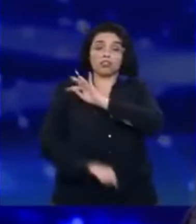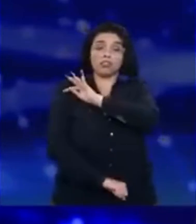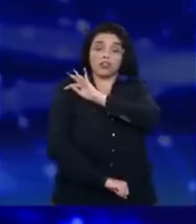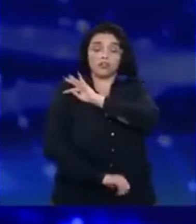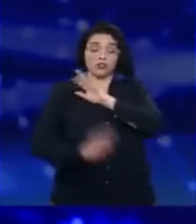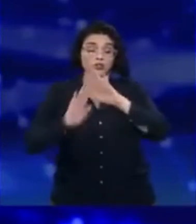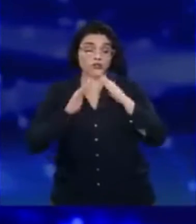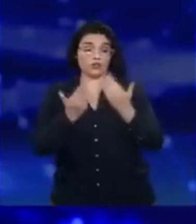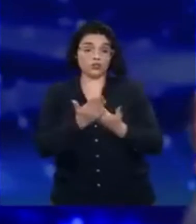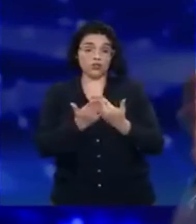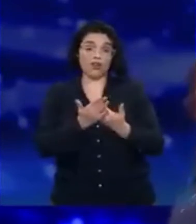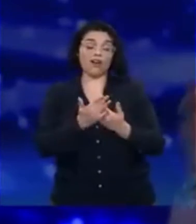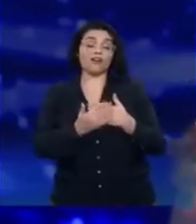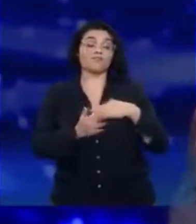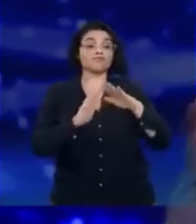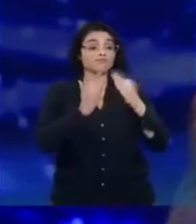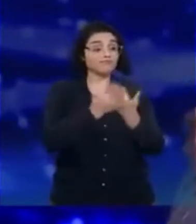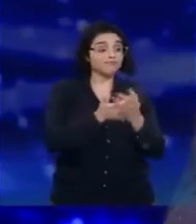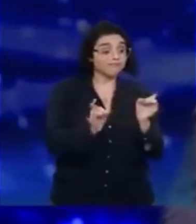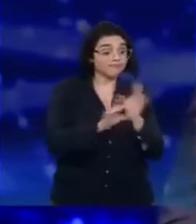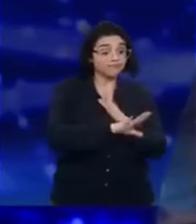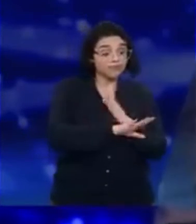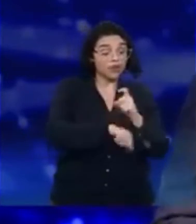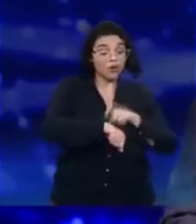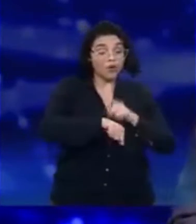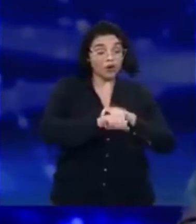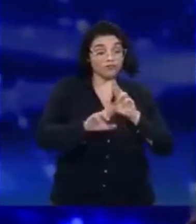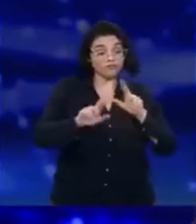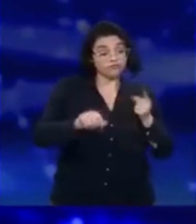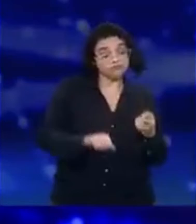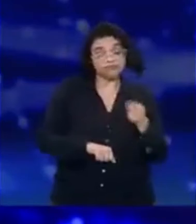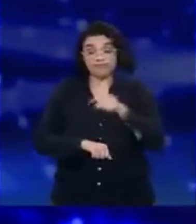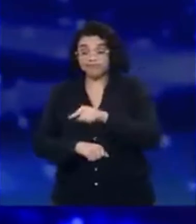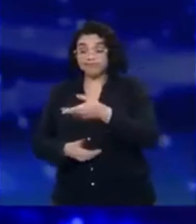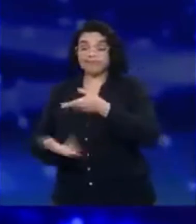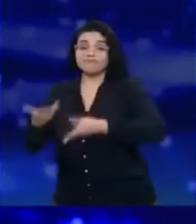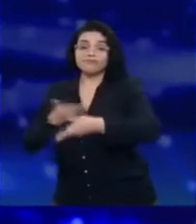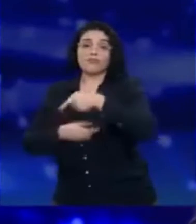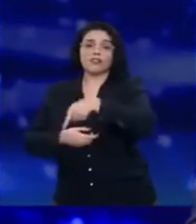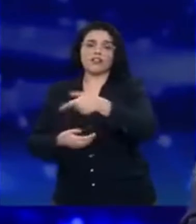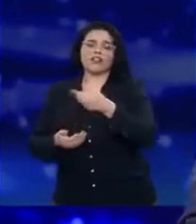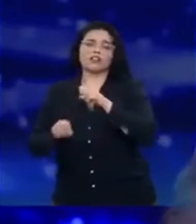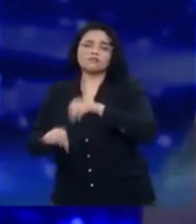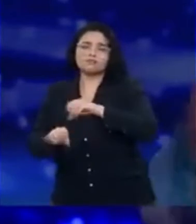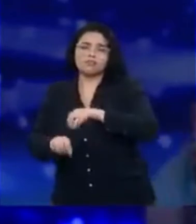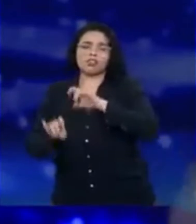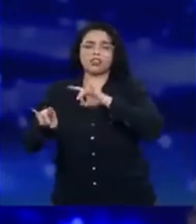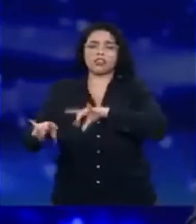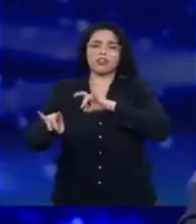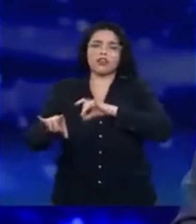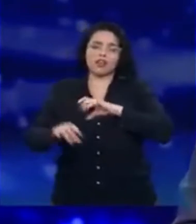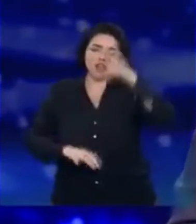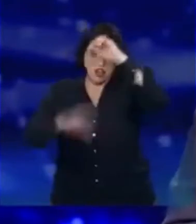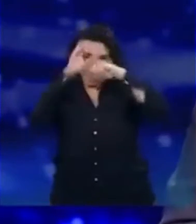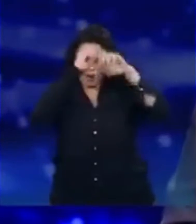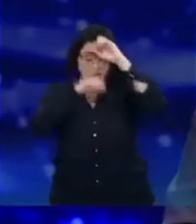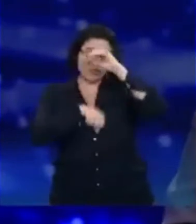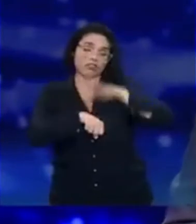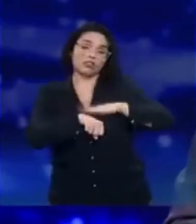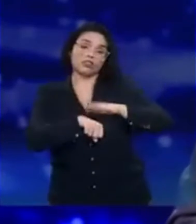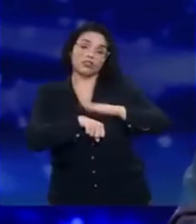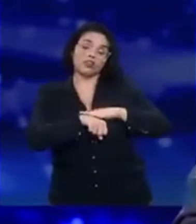que, no contraturno, a gente possa ter essa experiência profissional mesclada com o tempo de trabalho, com o tempo do programa